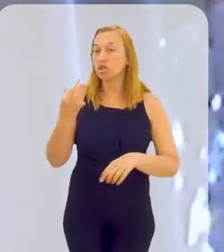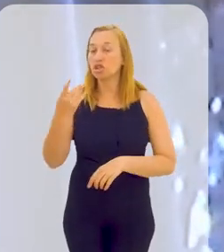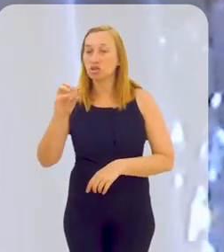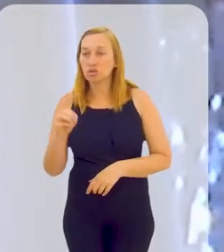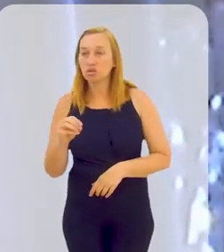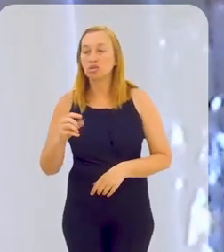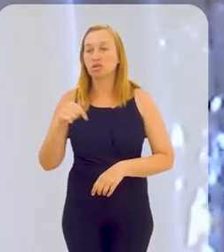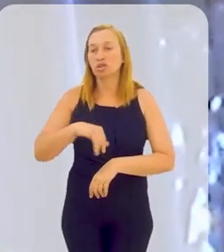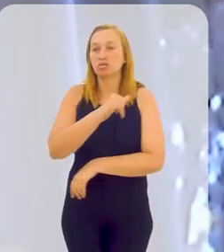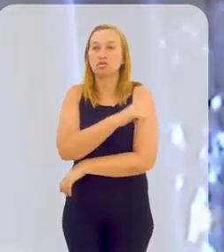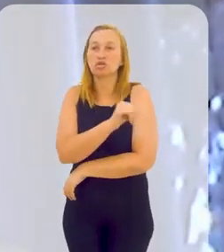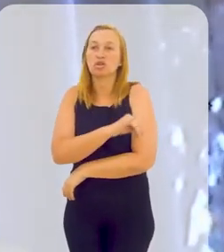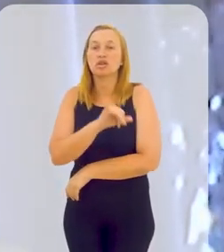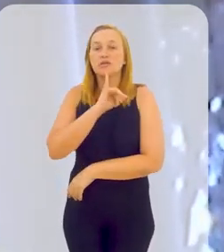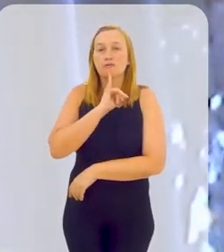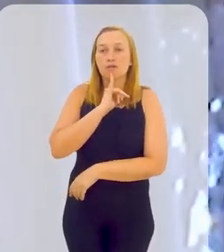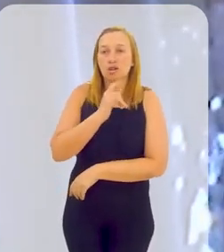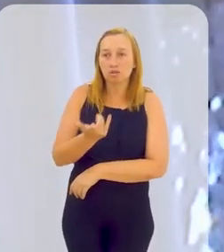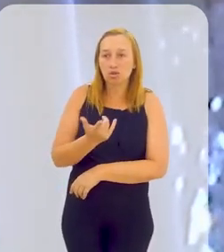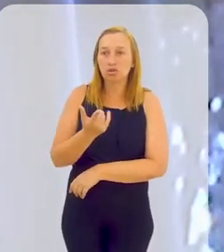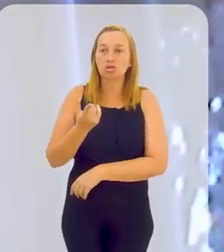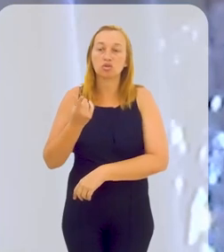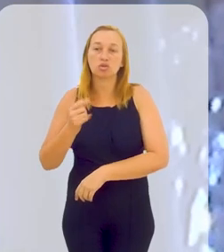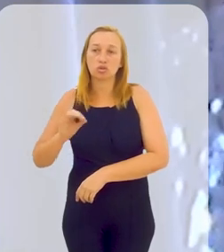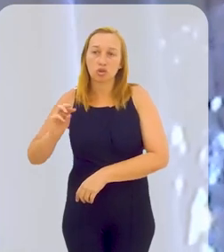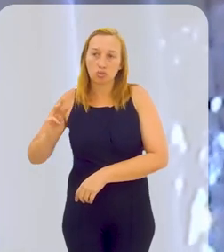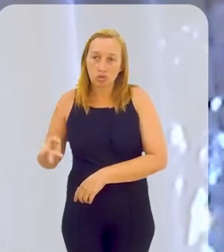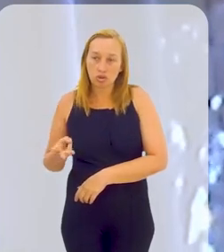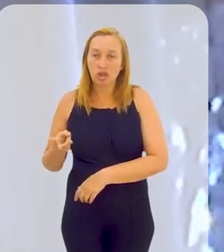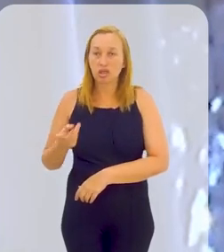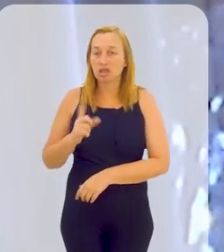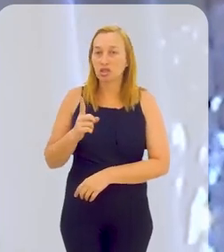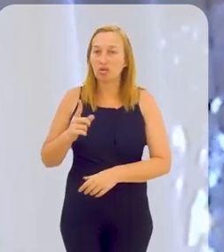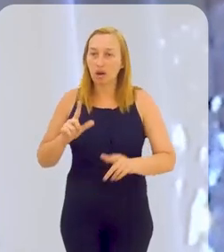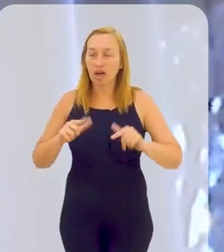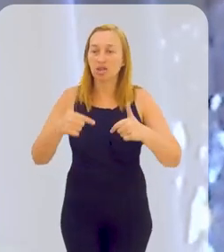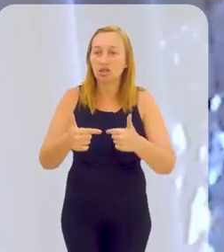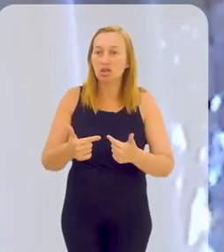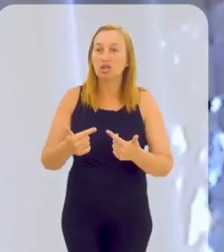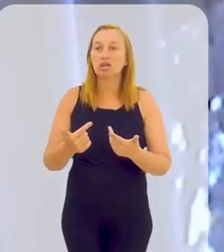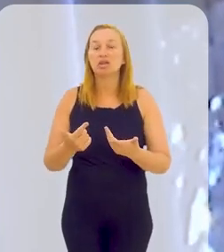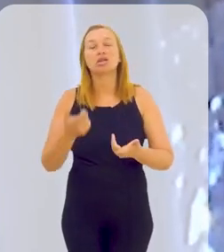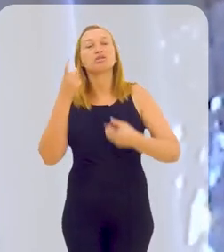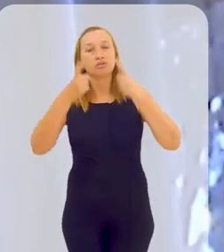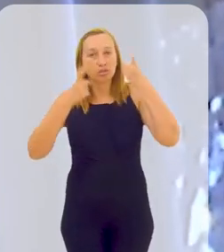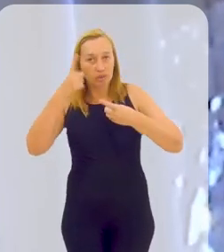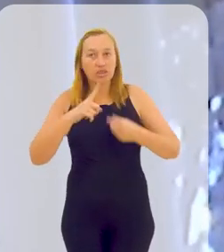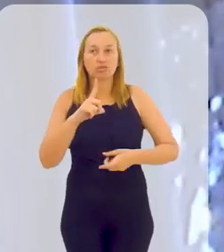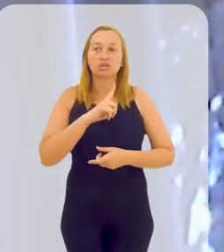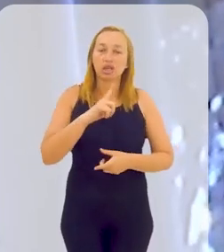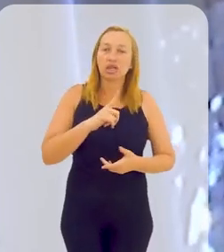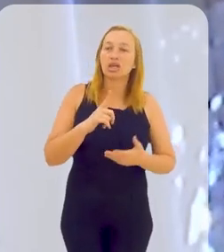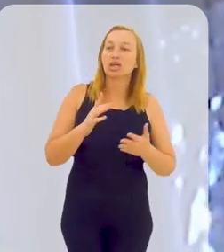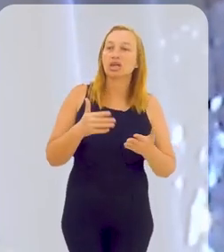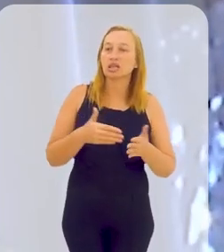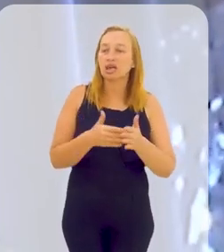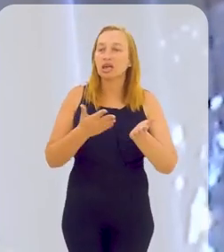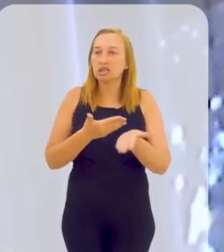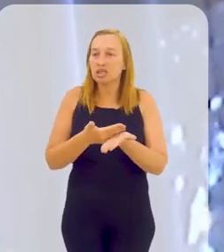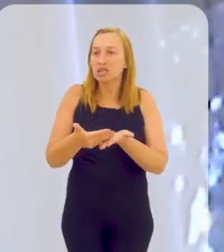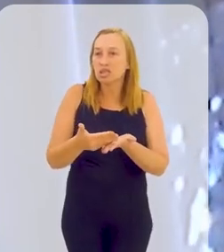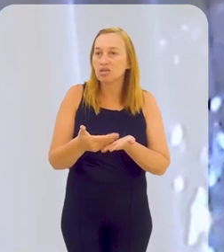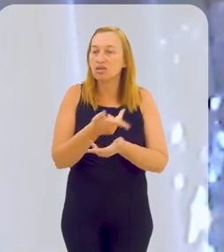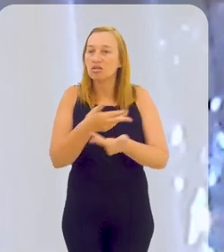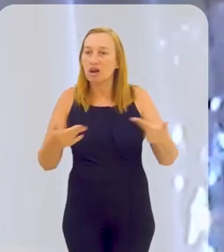corpos hídricos aqui do Rio de Janeiro, que infelizmente há portos bilionários e que não funcionou. Então a gente tem tido muito essa preocupação, nós